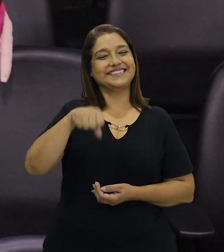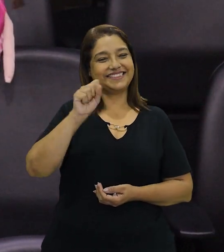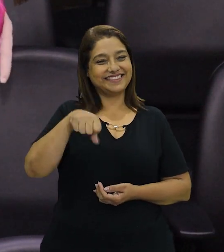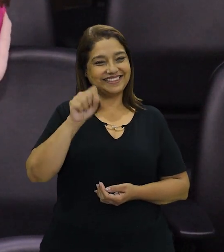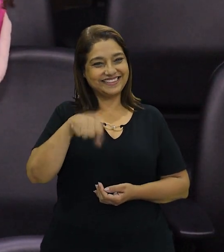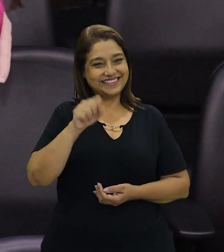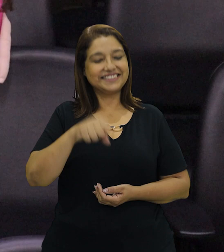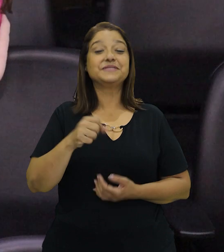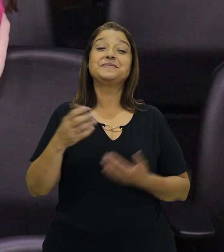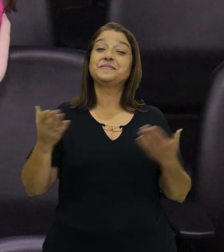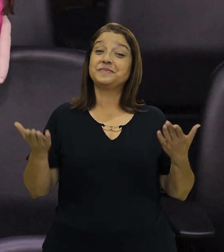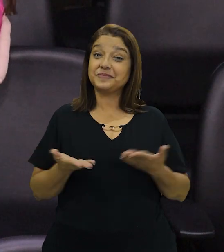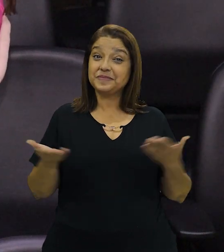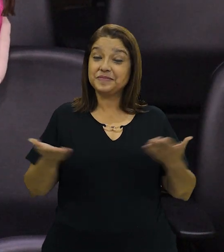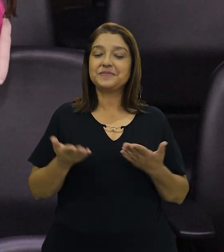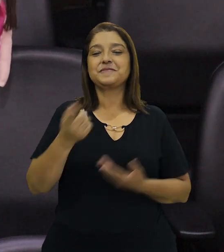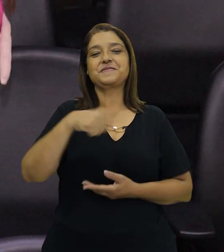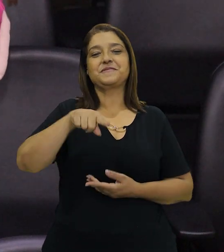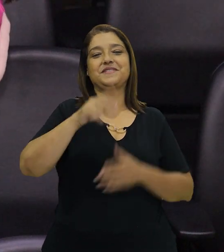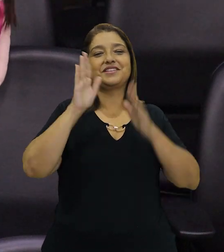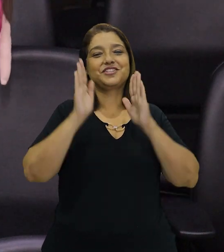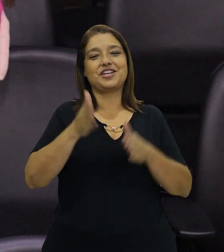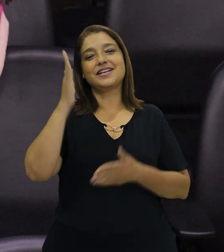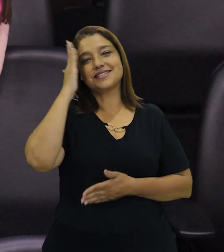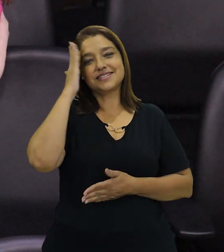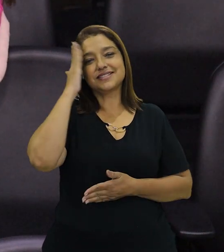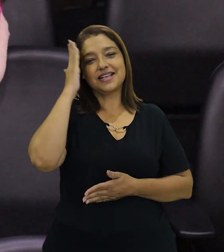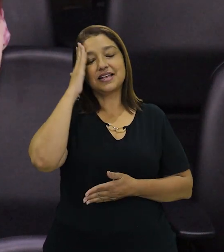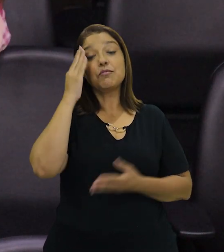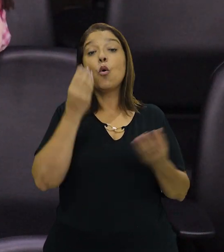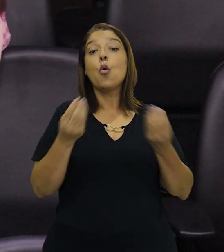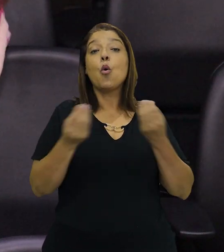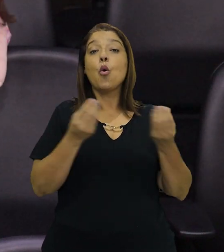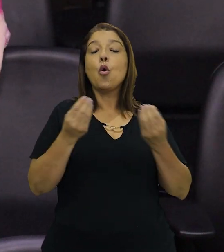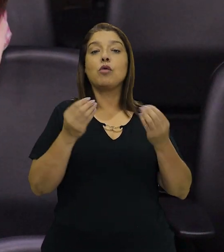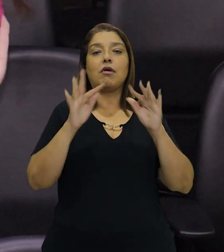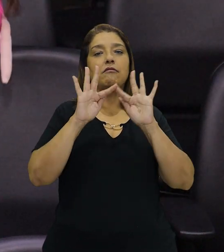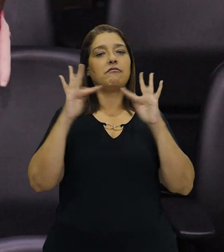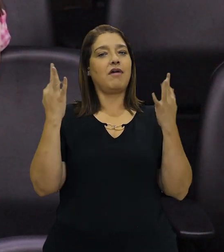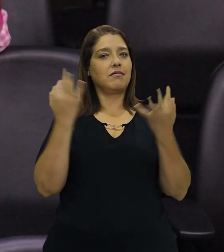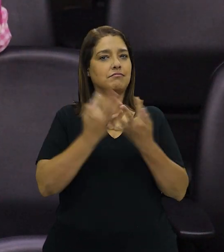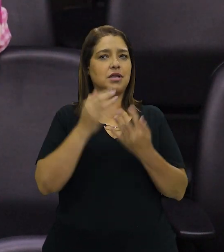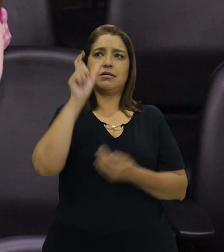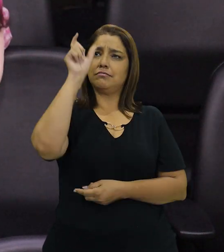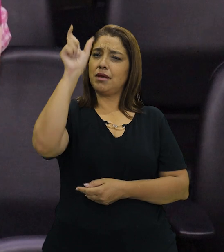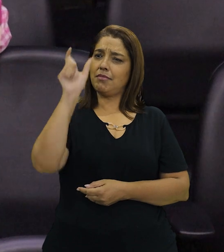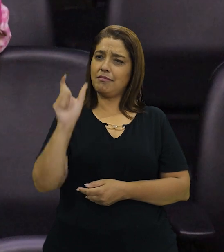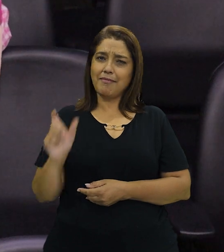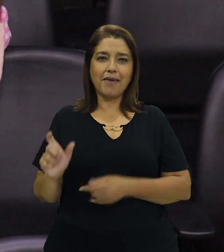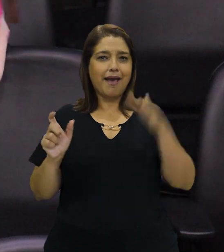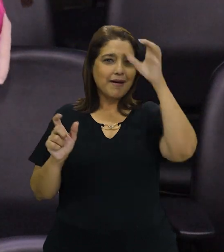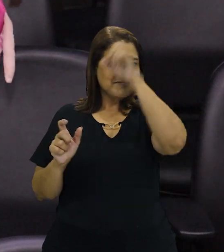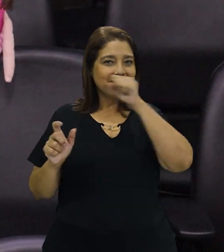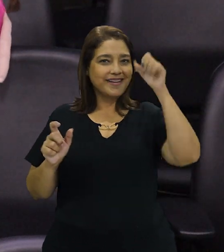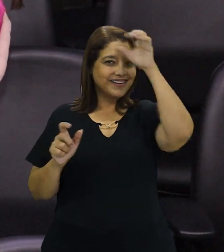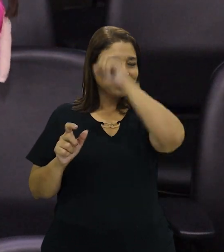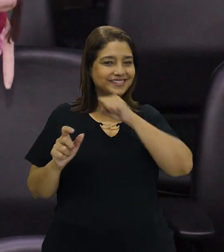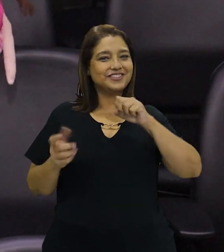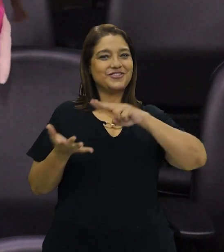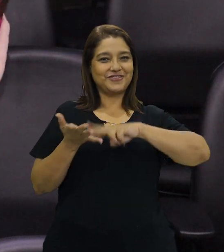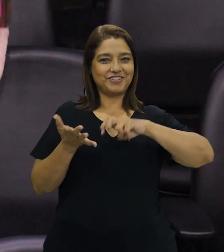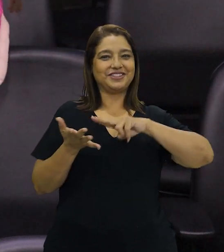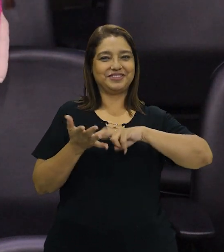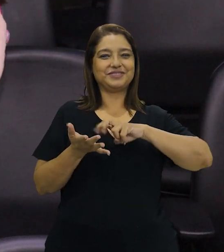Agora, já sabemos como falar sobre todos os membros da nossa família, né?